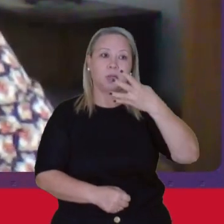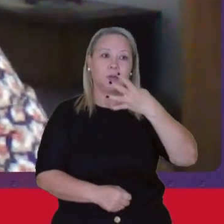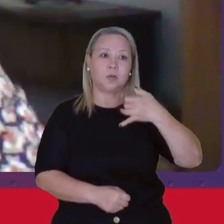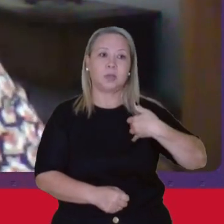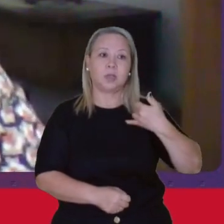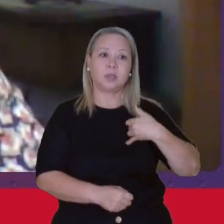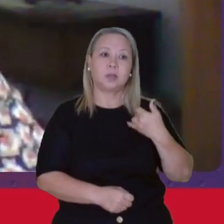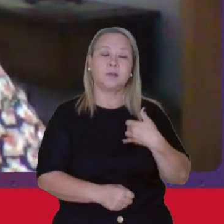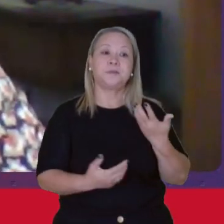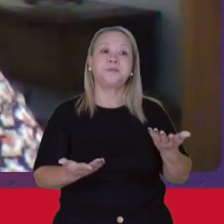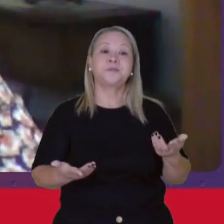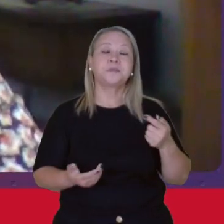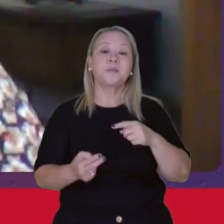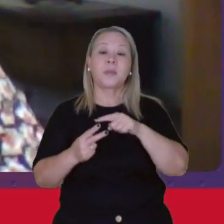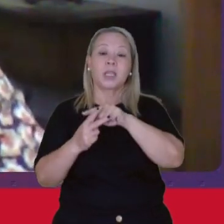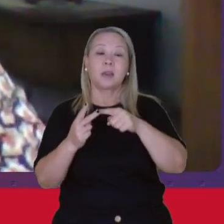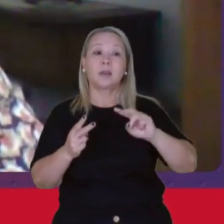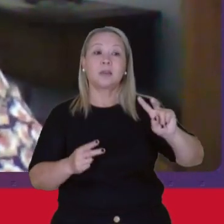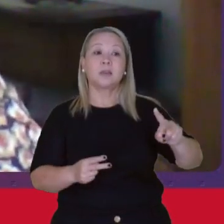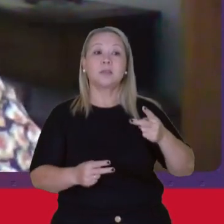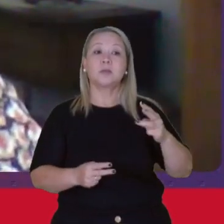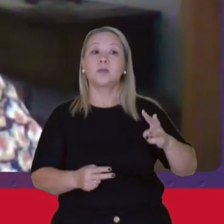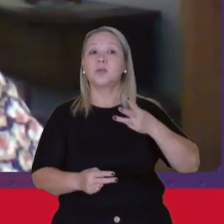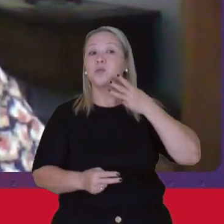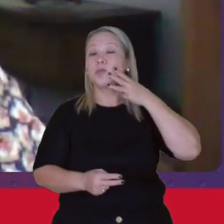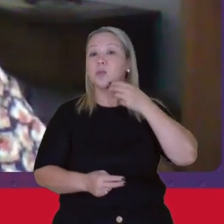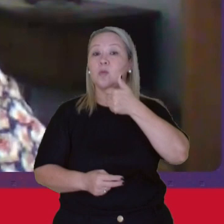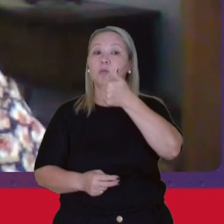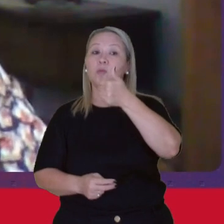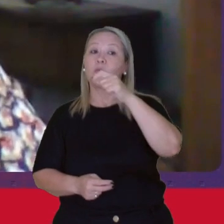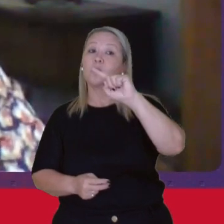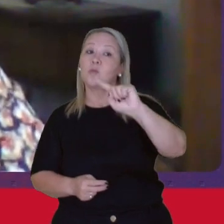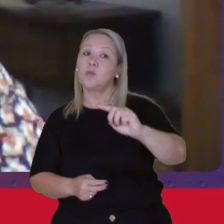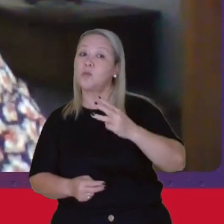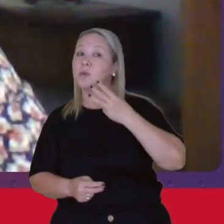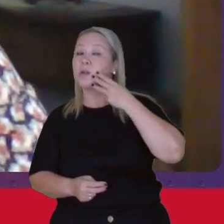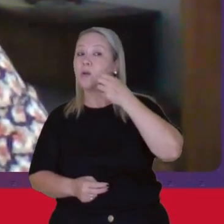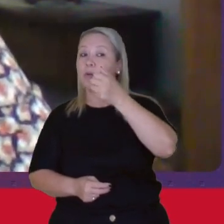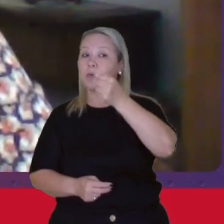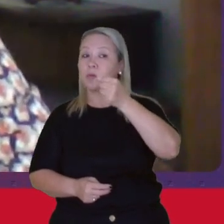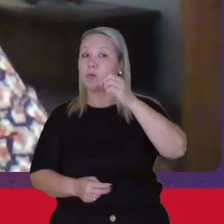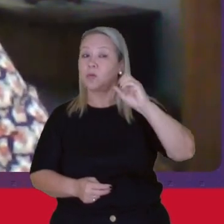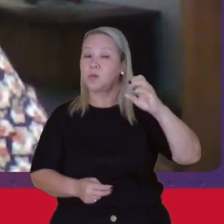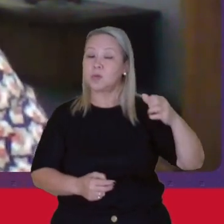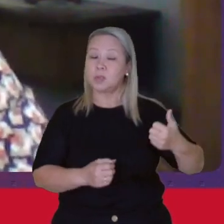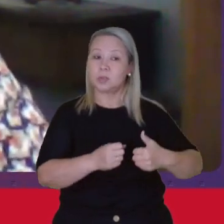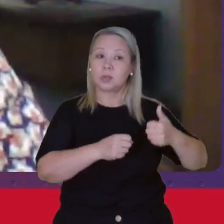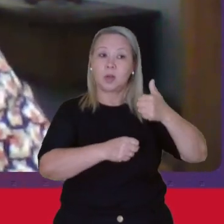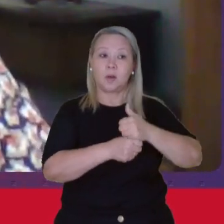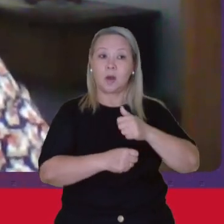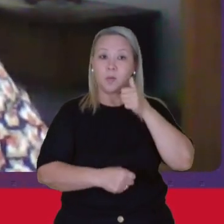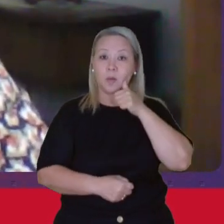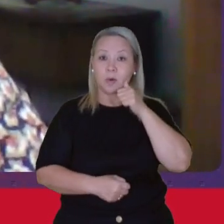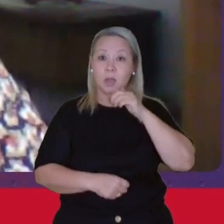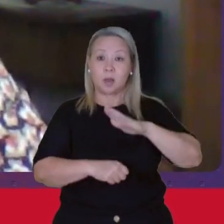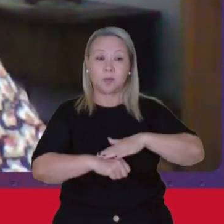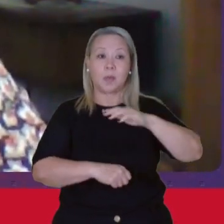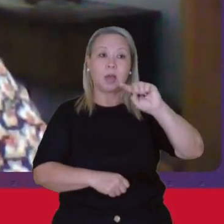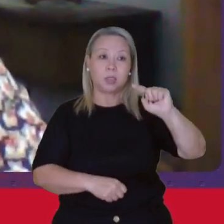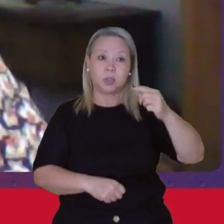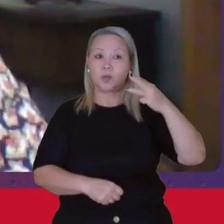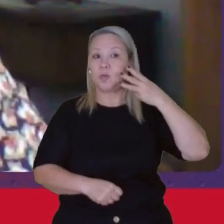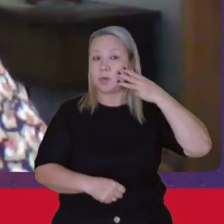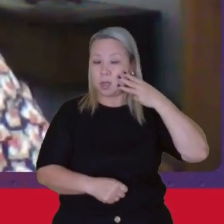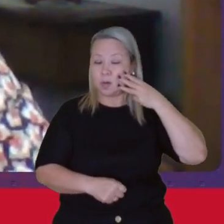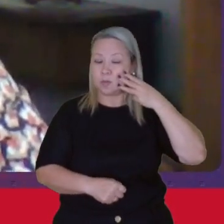E desses 2 milhões 1 milhão e 800 são chefiados Por mulheres E mais de 1 milhão deles São chefiados por